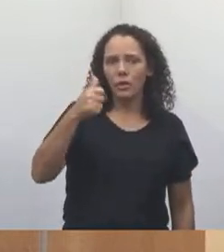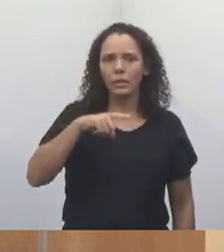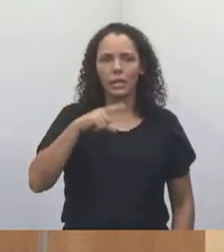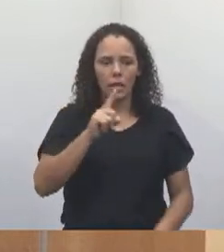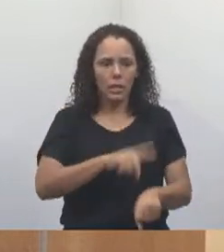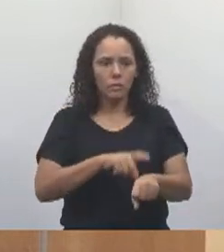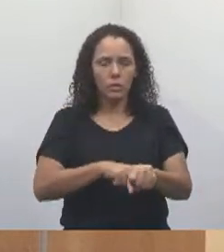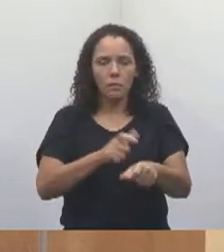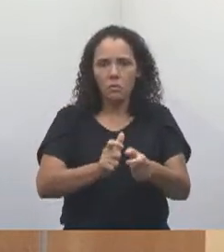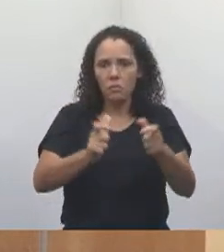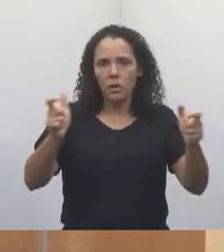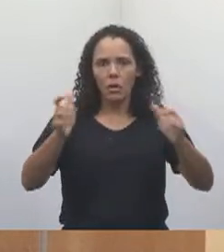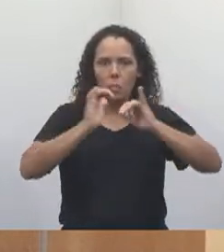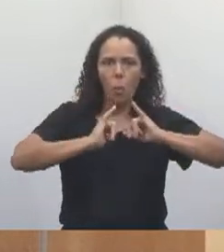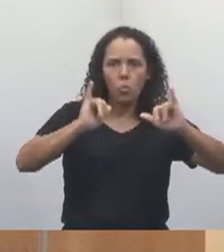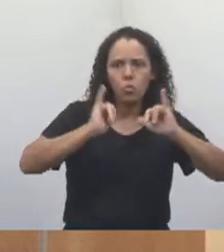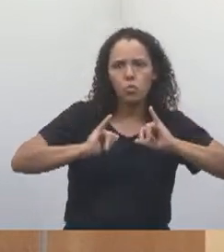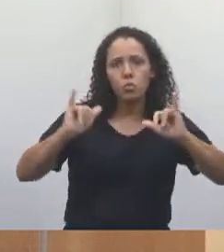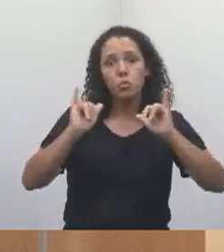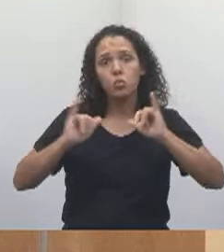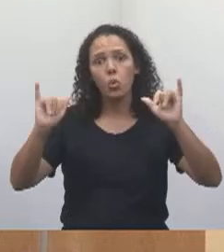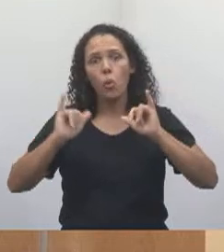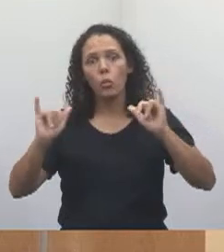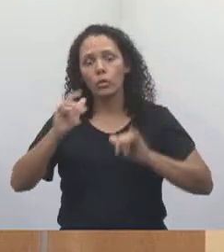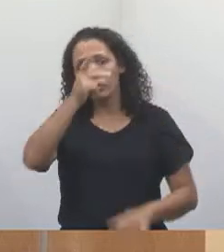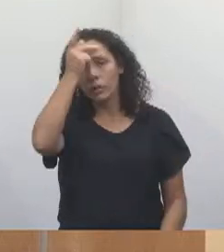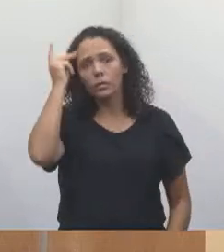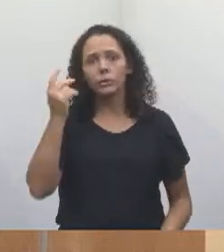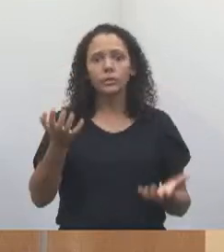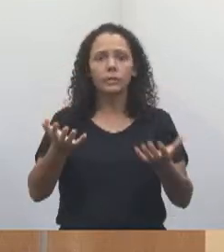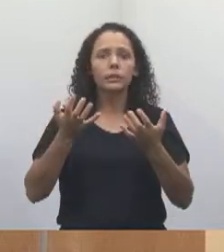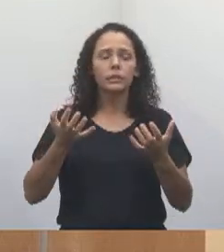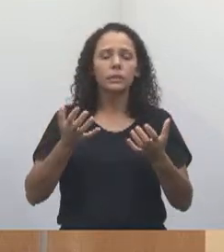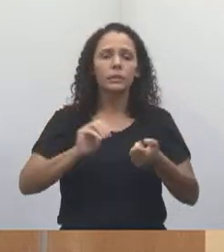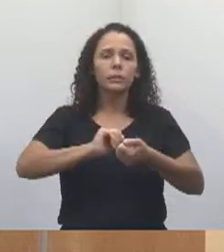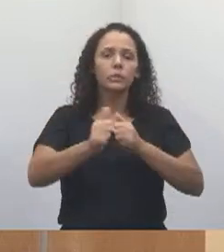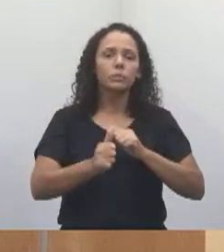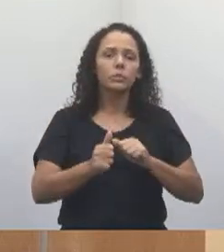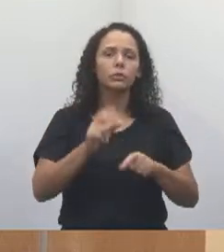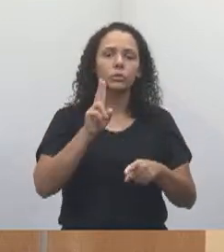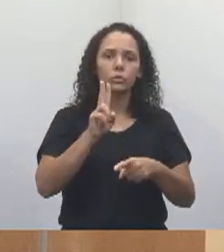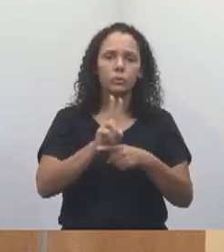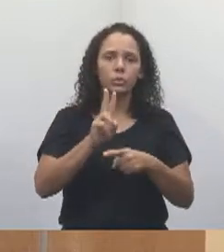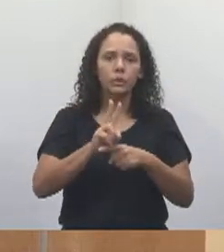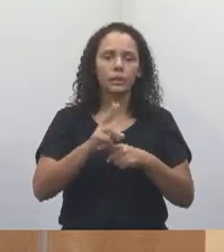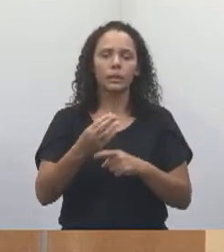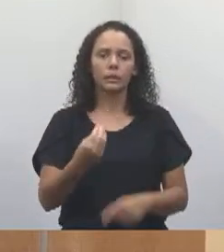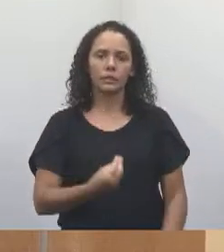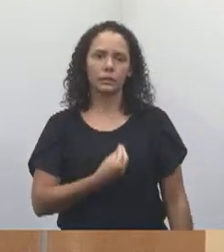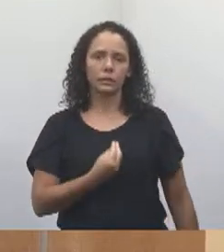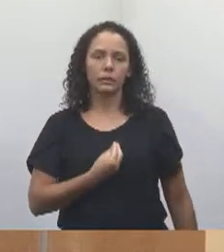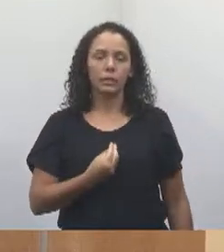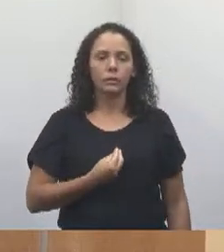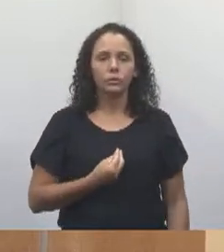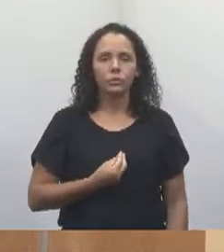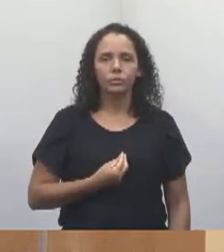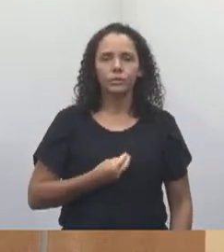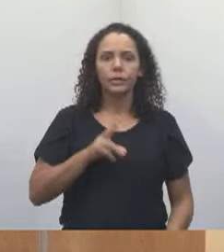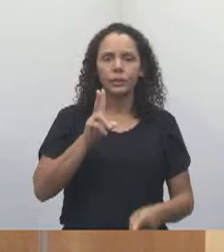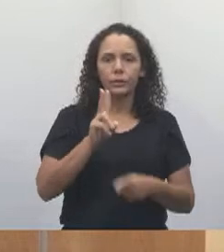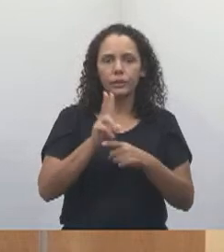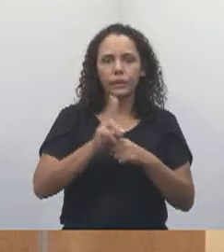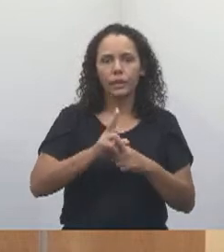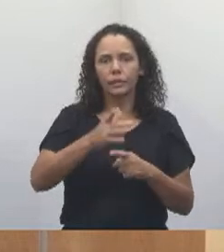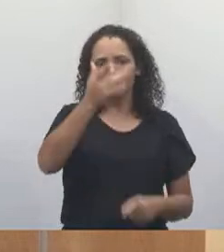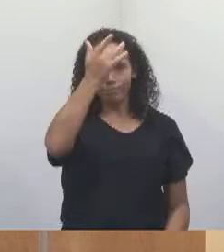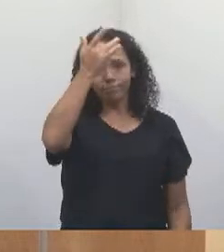tempo para divulgar para as pessoas que querem, através do esporte, cuidar da sua saúde mental. Então, fica aqui o meu